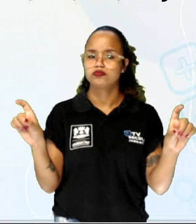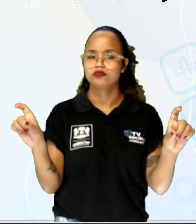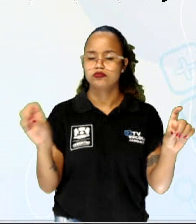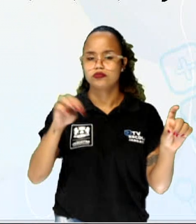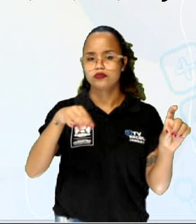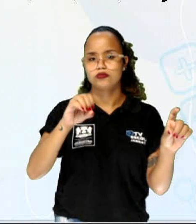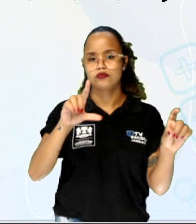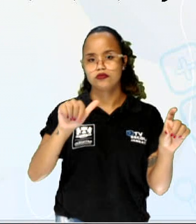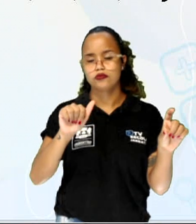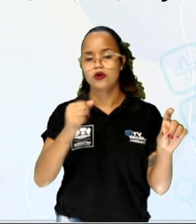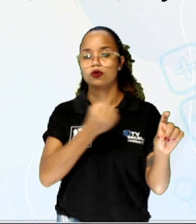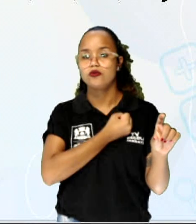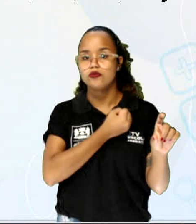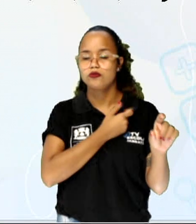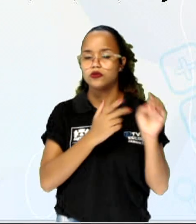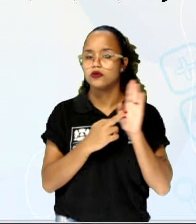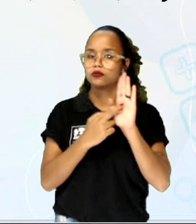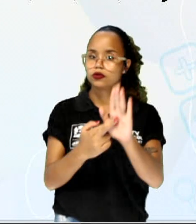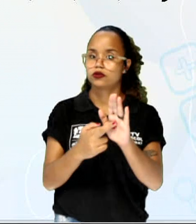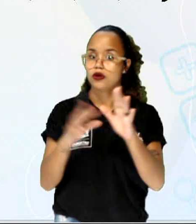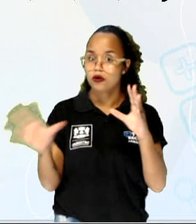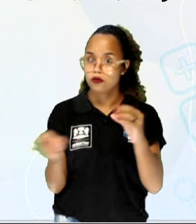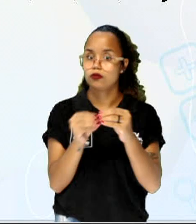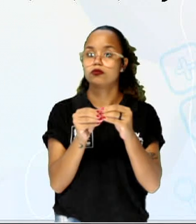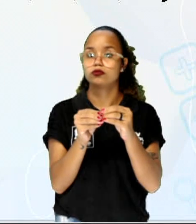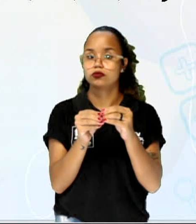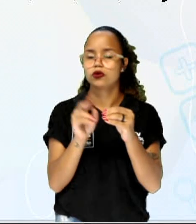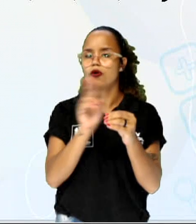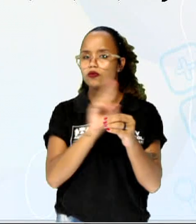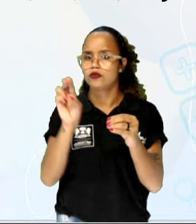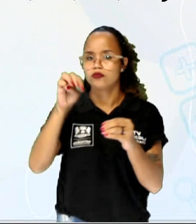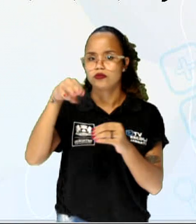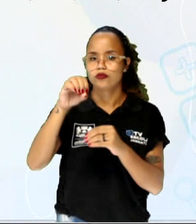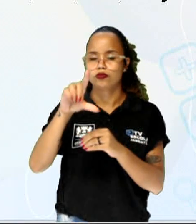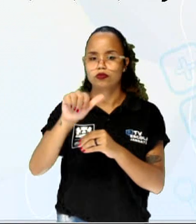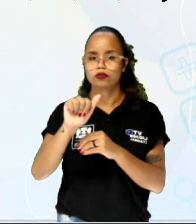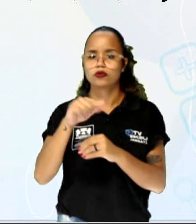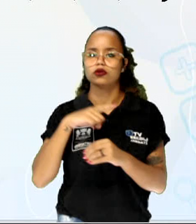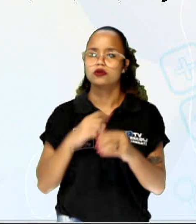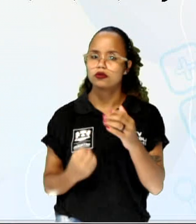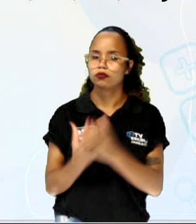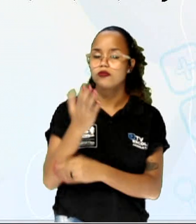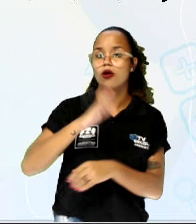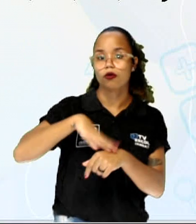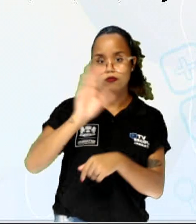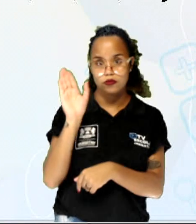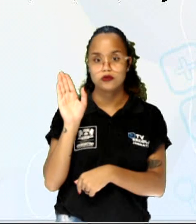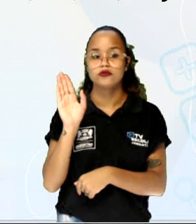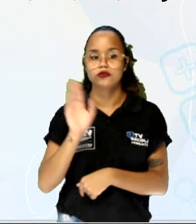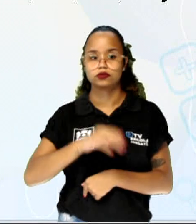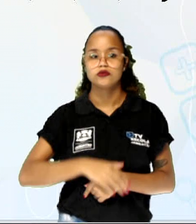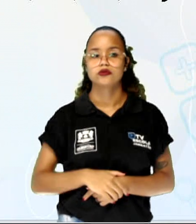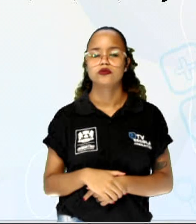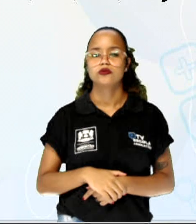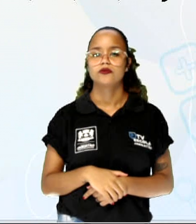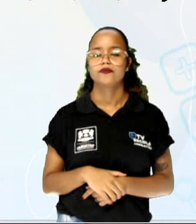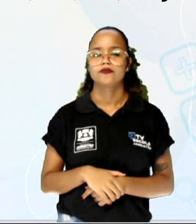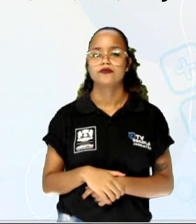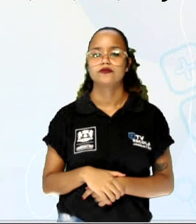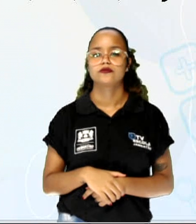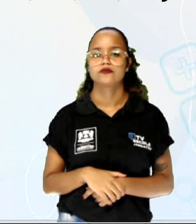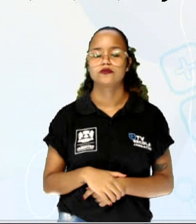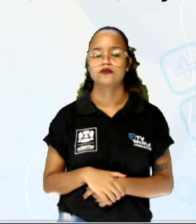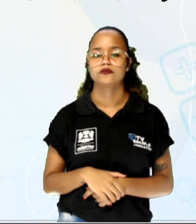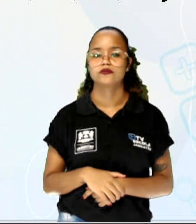ou seja, o número que vai representar esse conjunto e que a gente chama de moda, é aquele que aparece mais vezes, tá certo? E o nome já vem, já